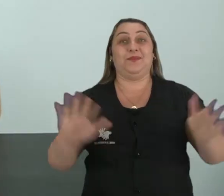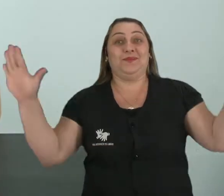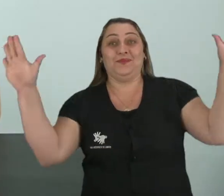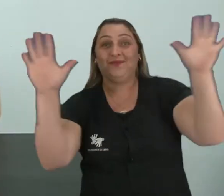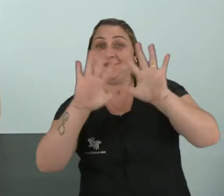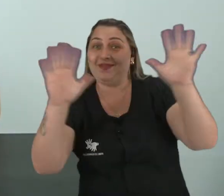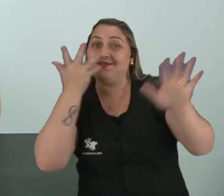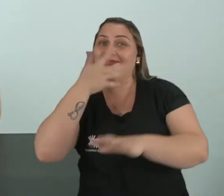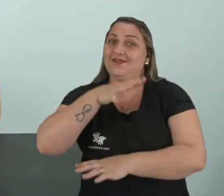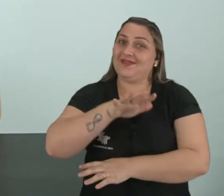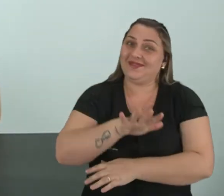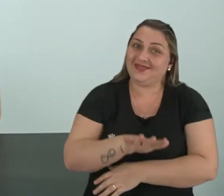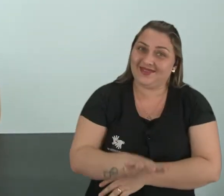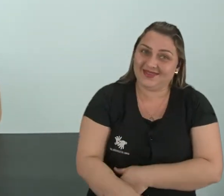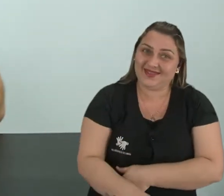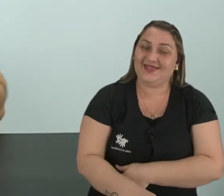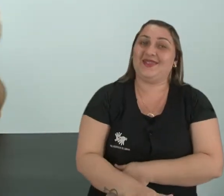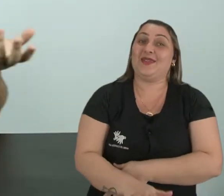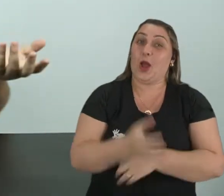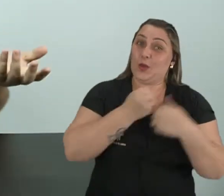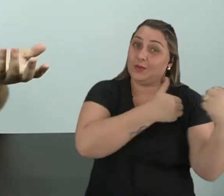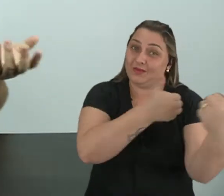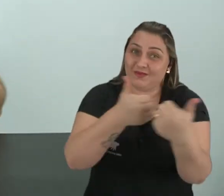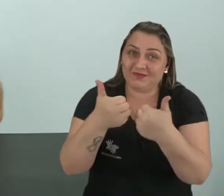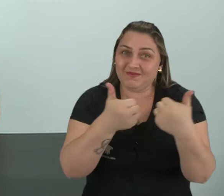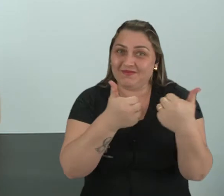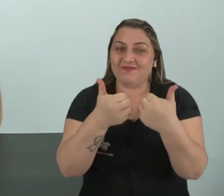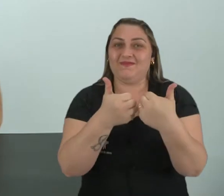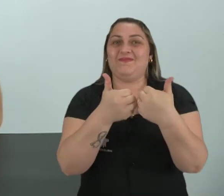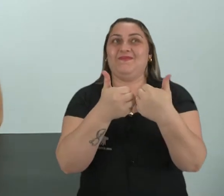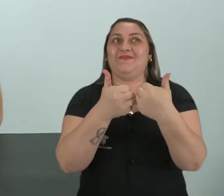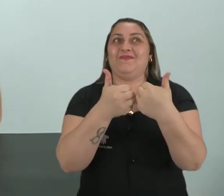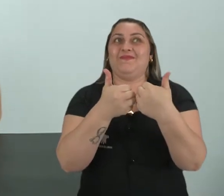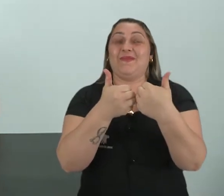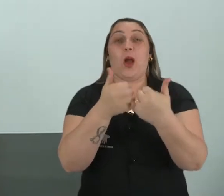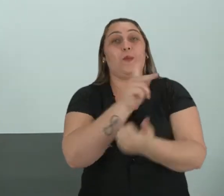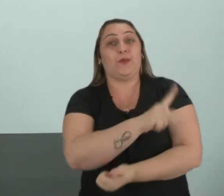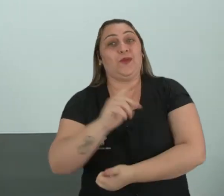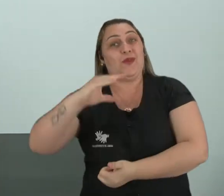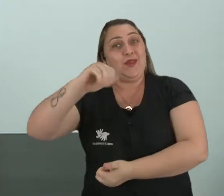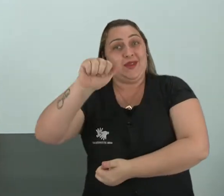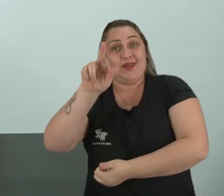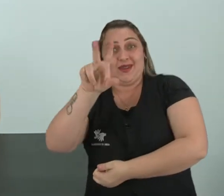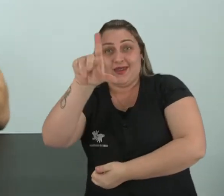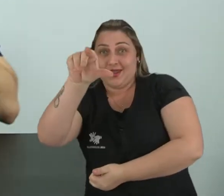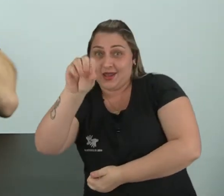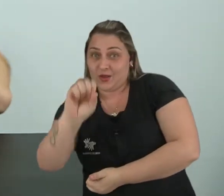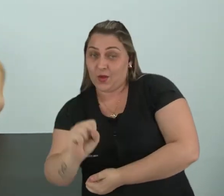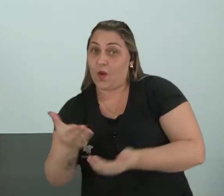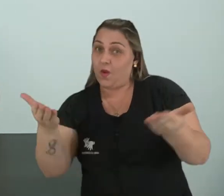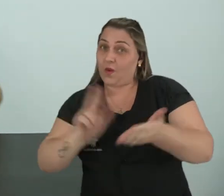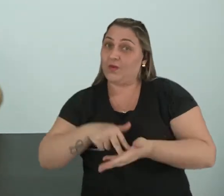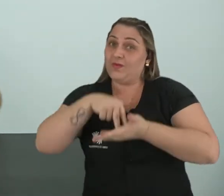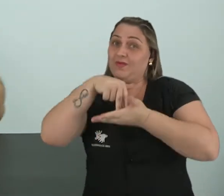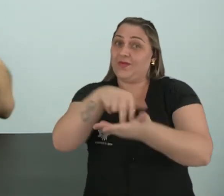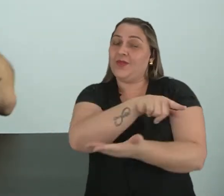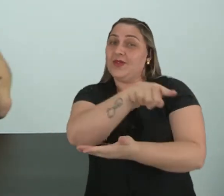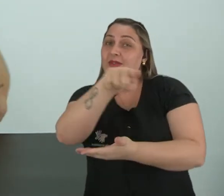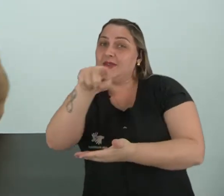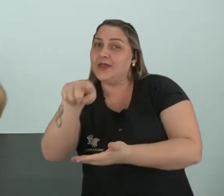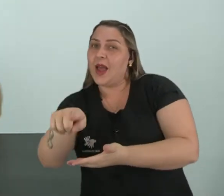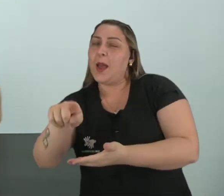Olá crianças, tudo bem? Eu sou o professor Carlos Lima e estou aqui com vocês